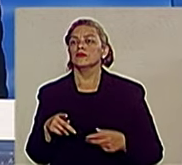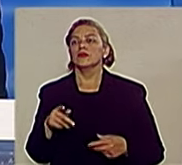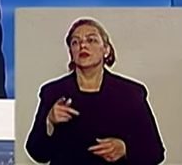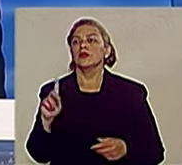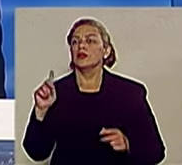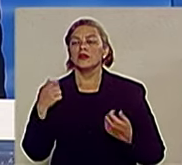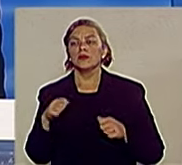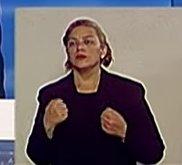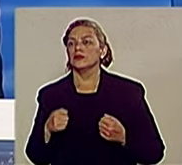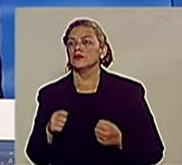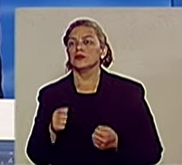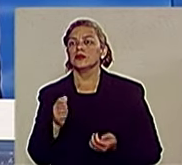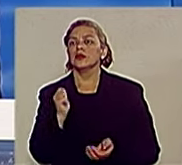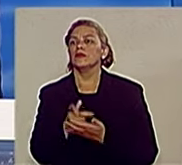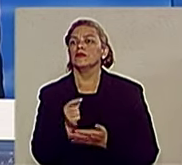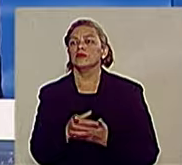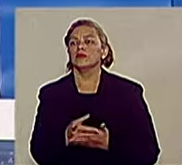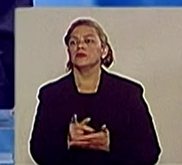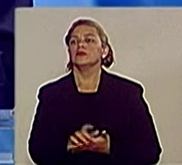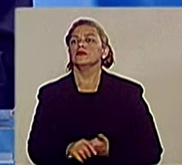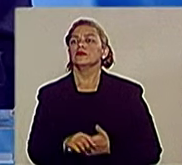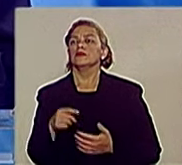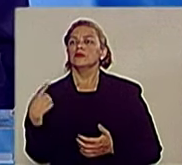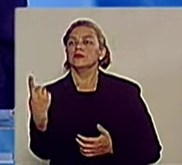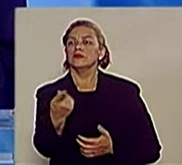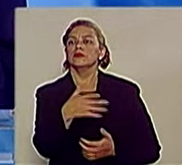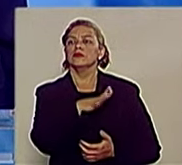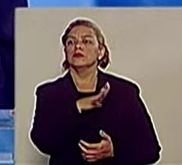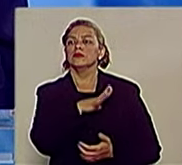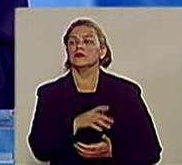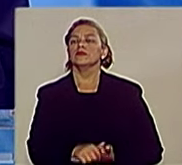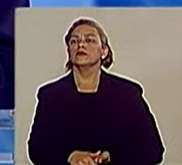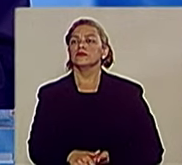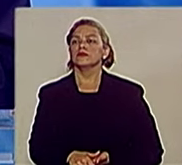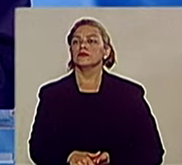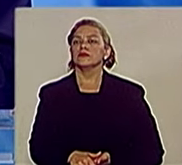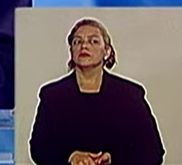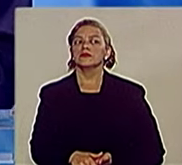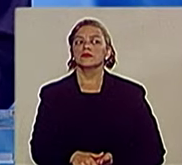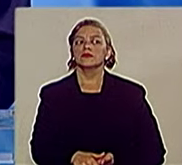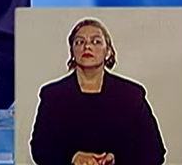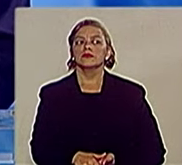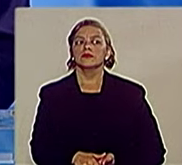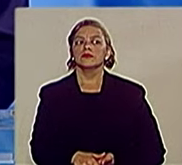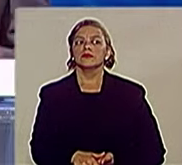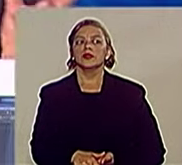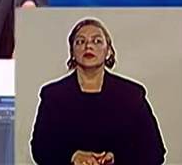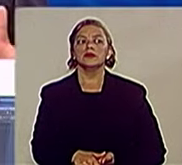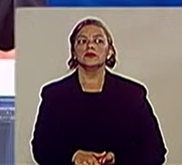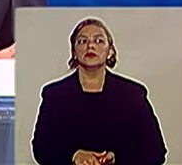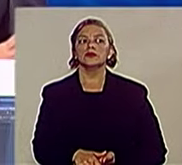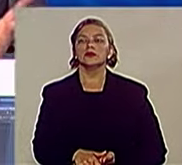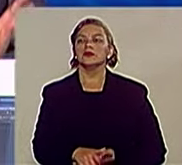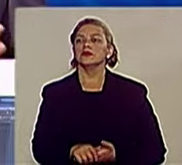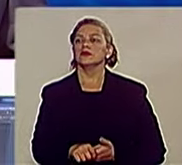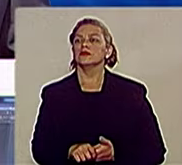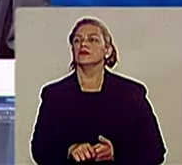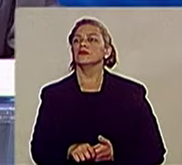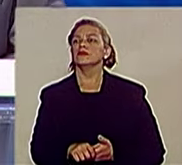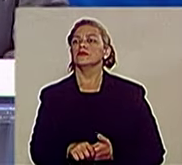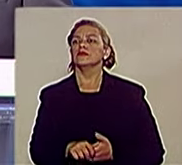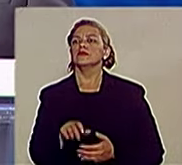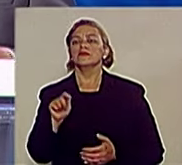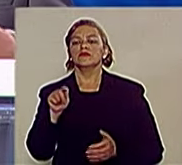de outros municípios da nossa região. Ok, um minuto para a réplica do candidato Carlinhos Almeida. Está